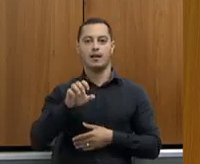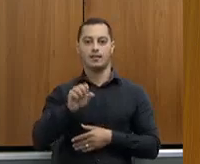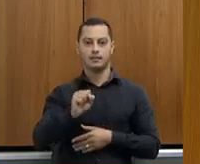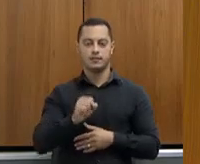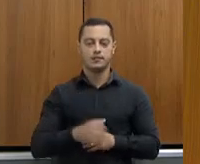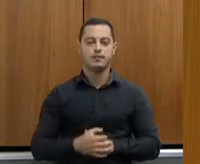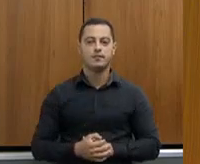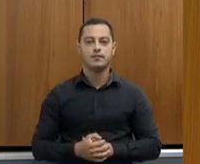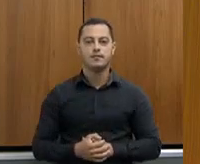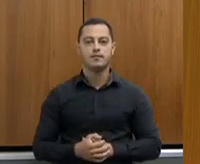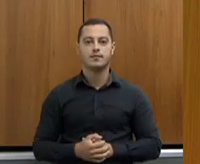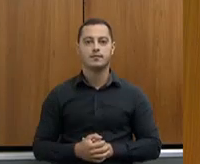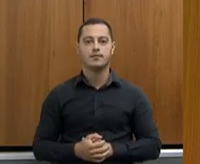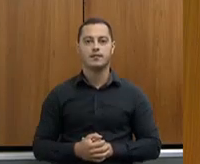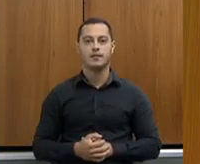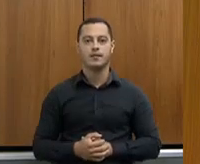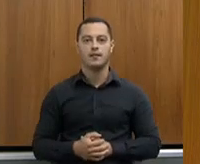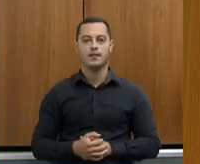Deputado,